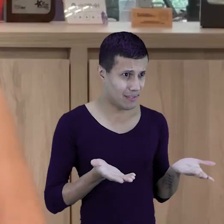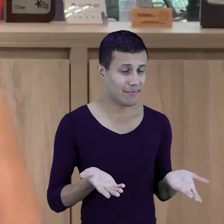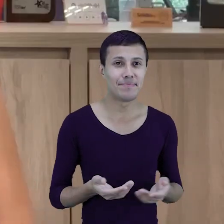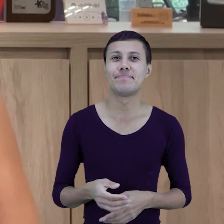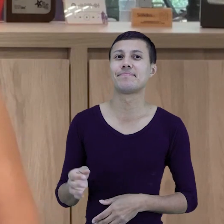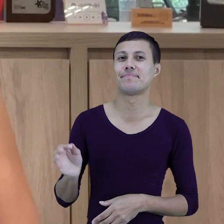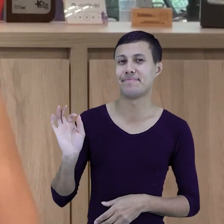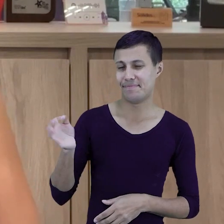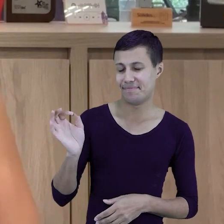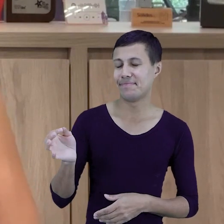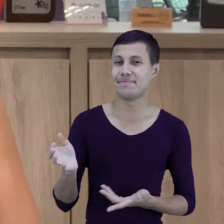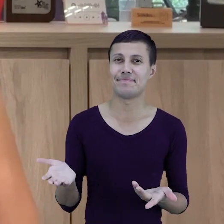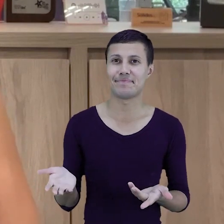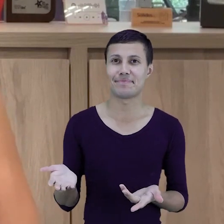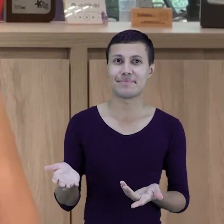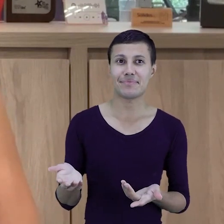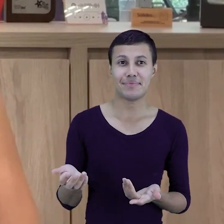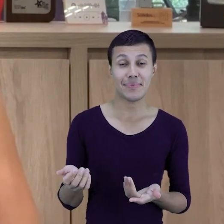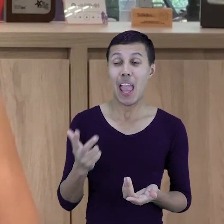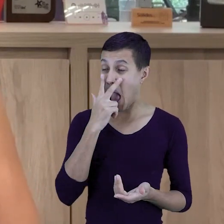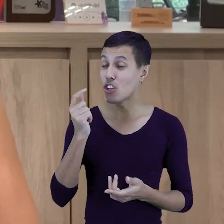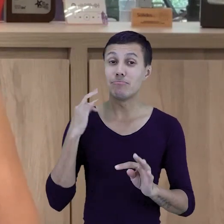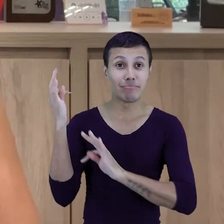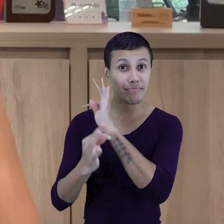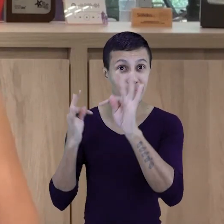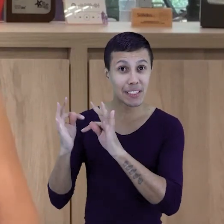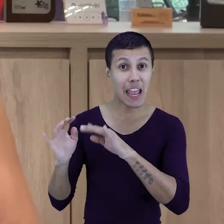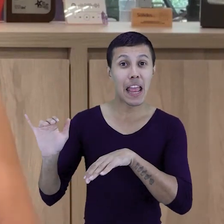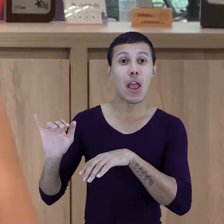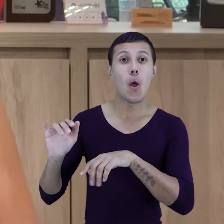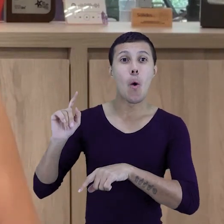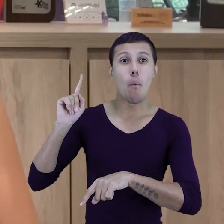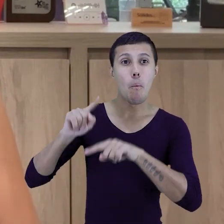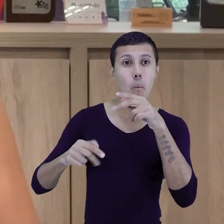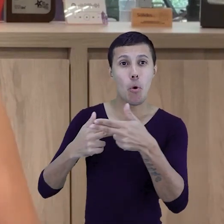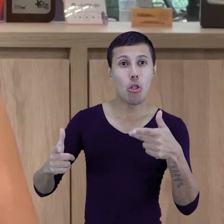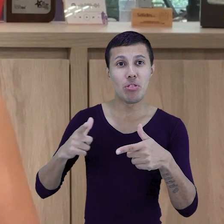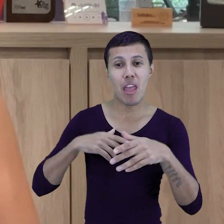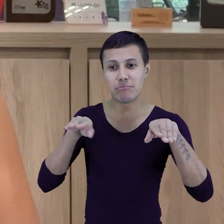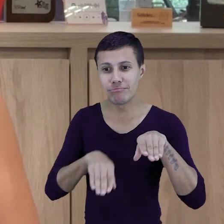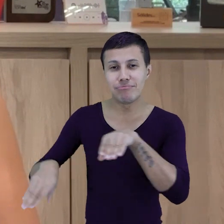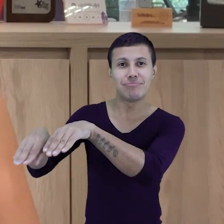É, eu acho que a tecnologia é o grande instrumento de democratização